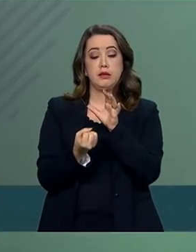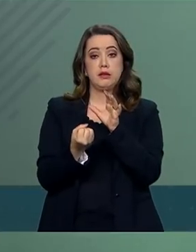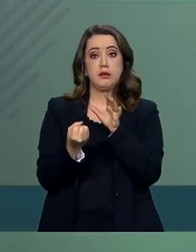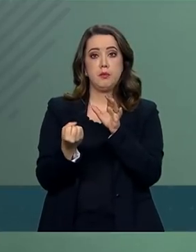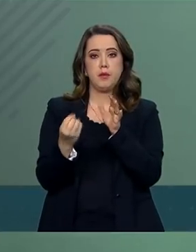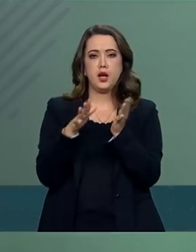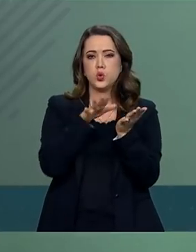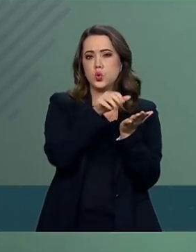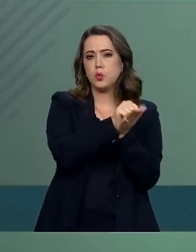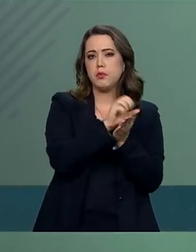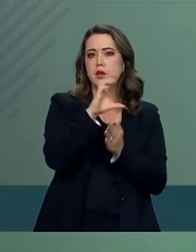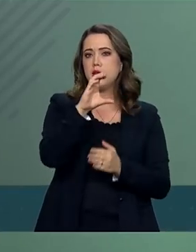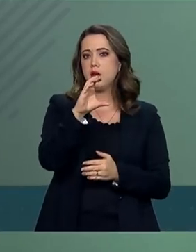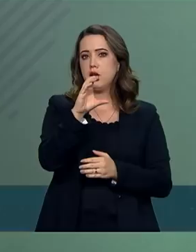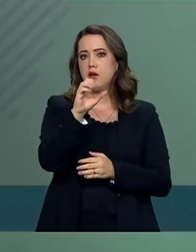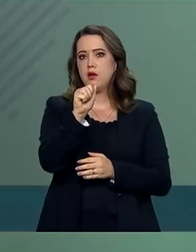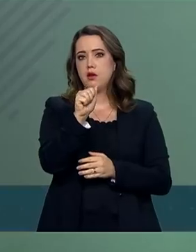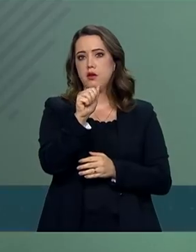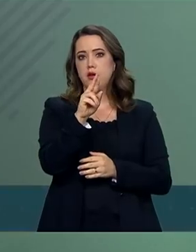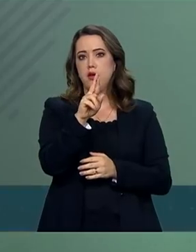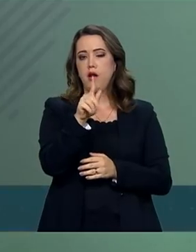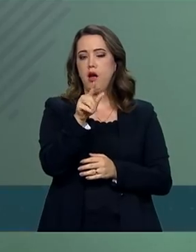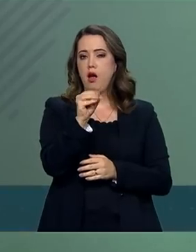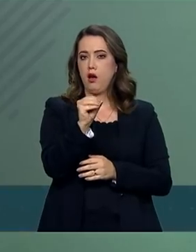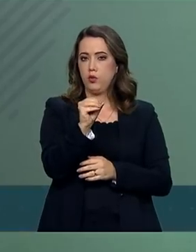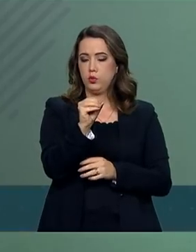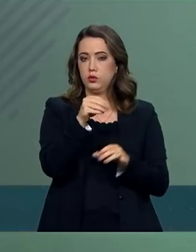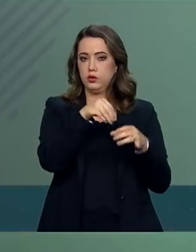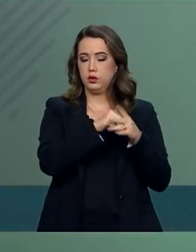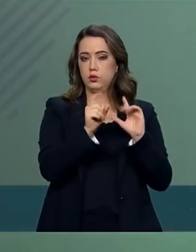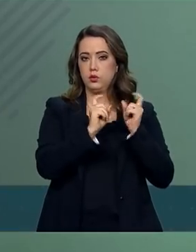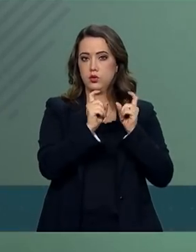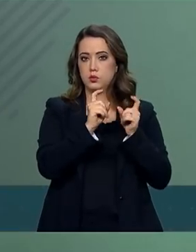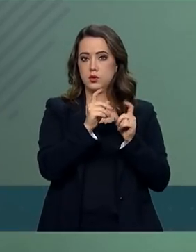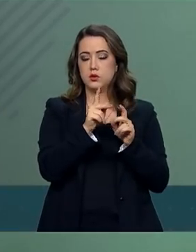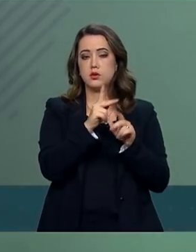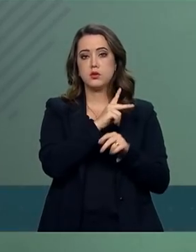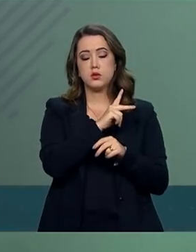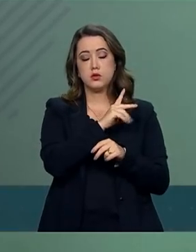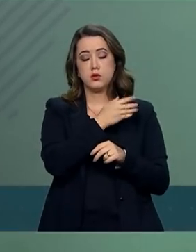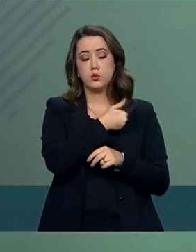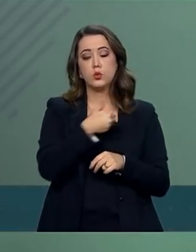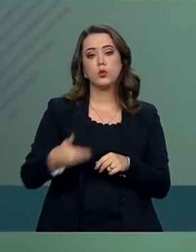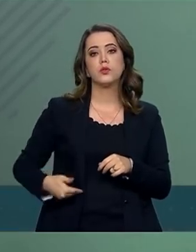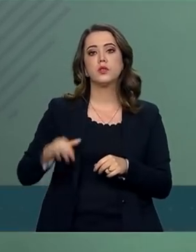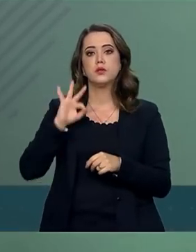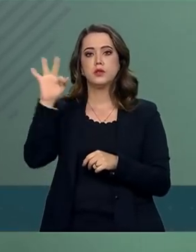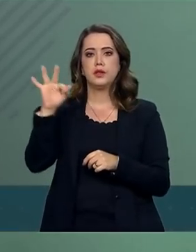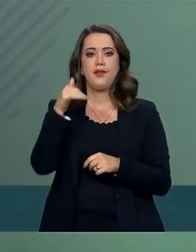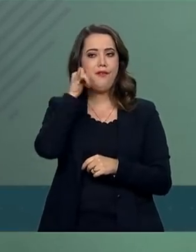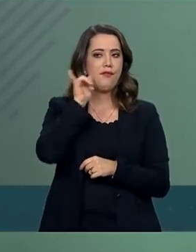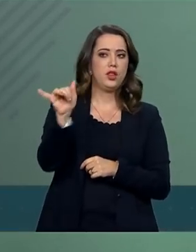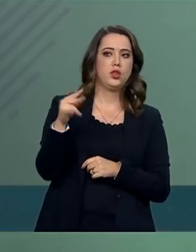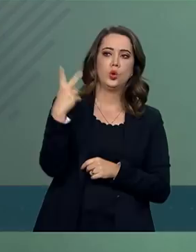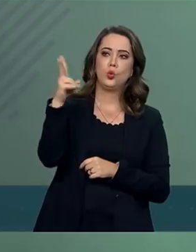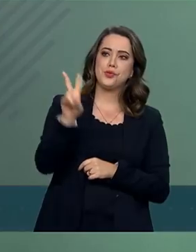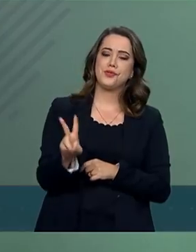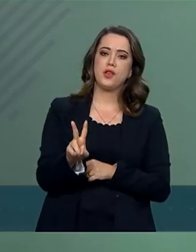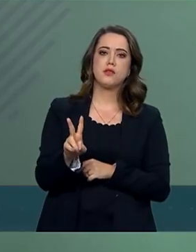no âmbito da Administração Pública Federal. Ele evita duplicidades,